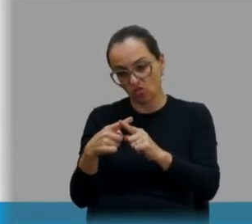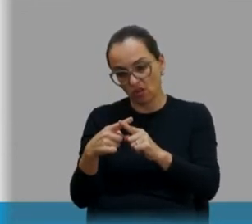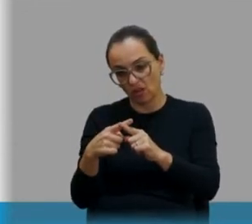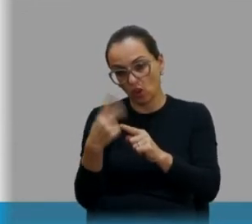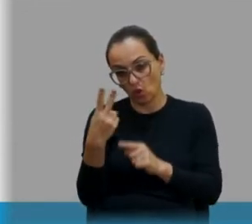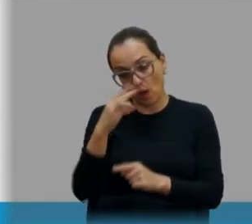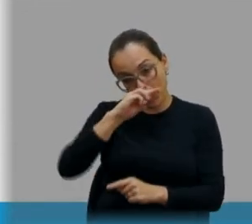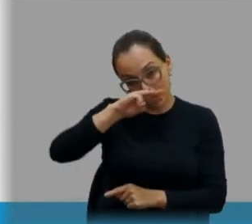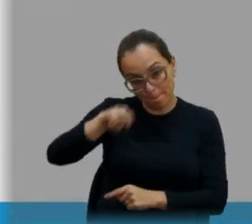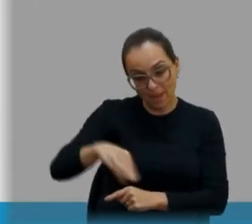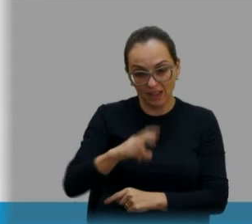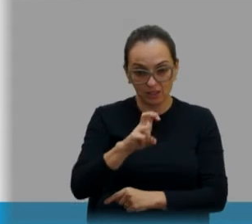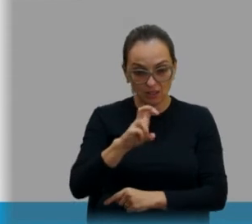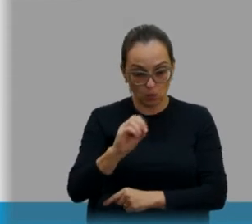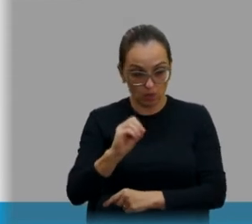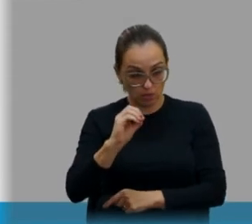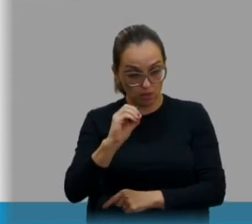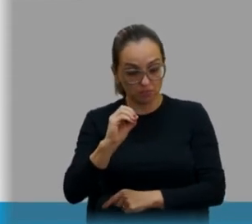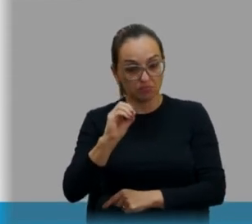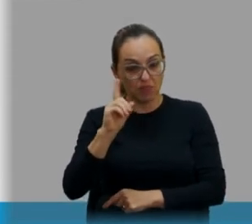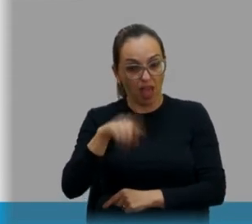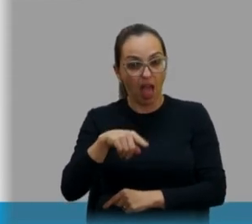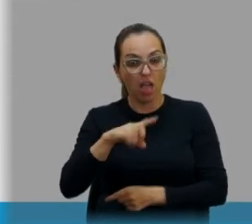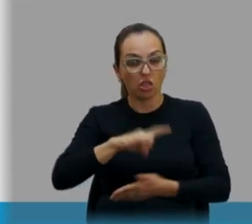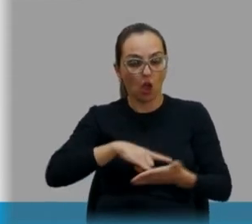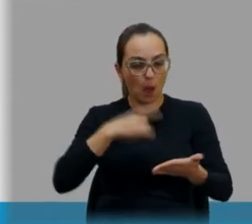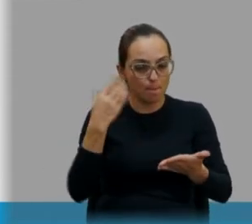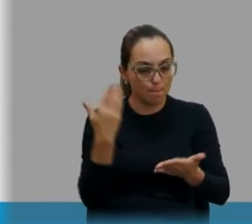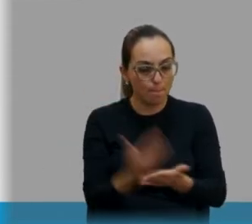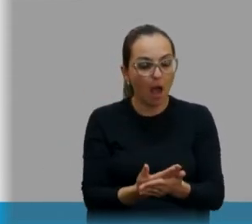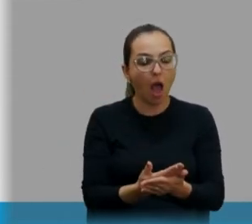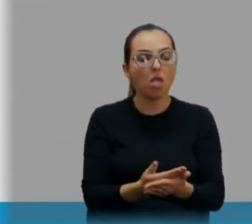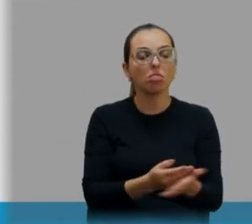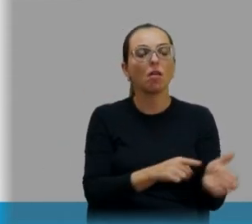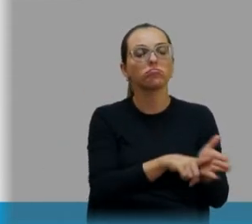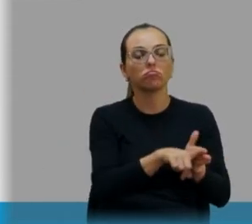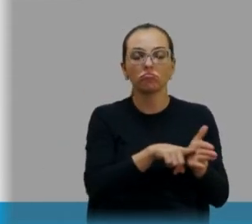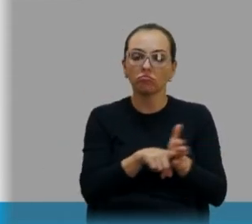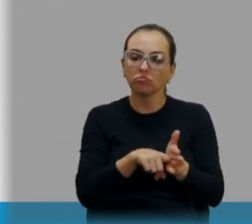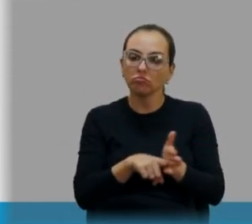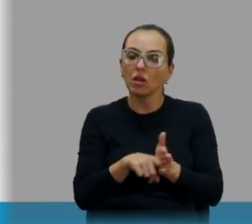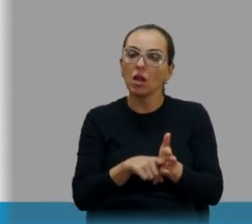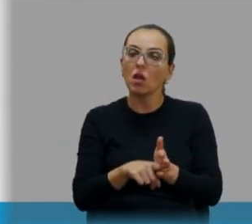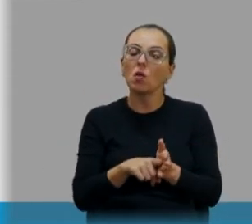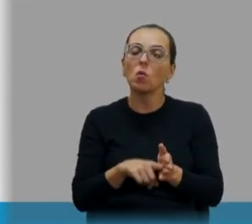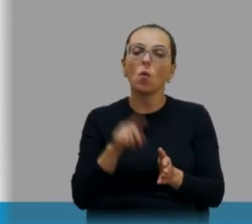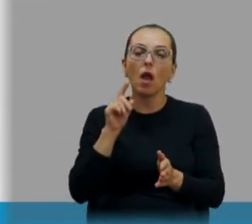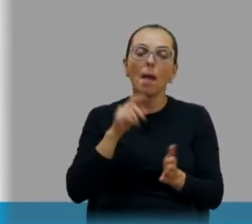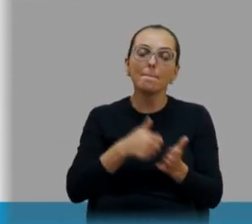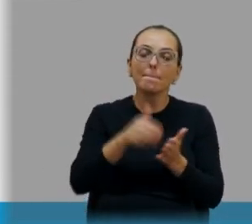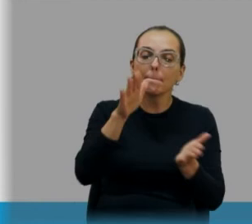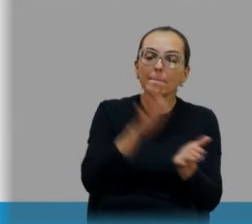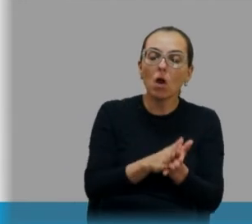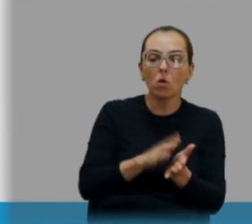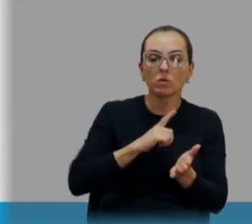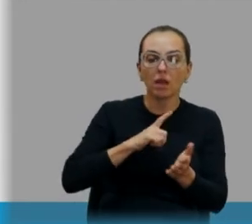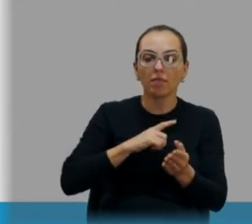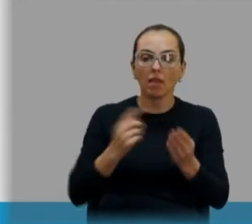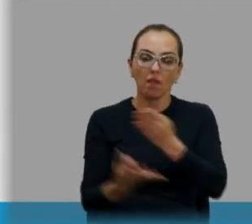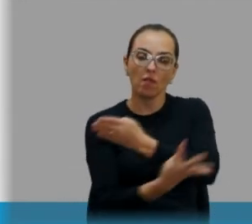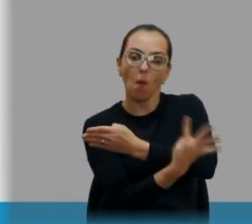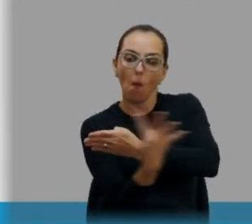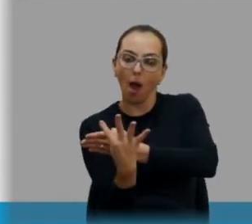Fiz o requerimento, foi atuado, ele tirou os arame farpado e colocou o arame iris, mas